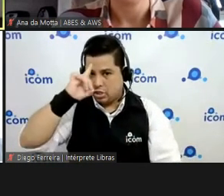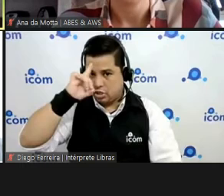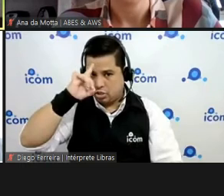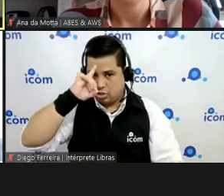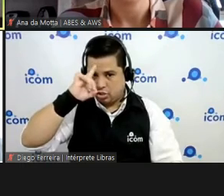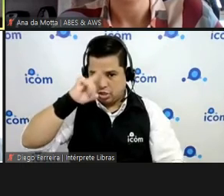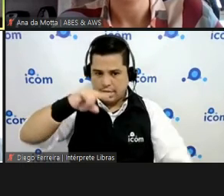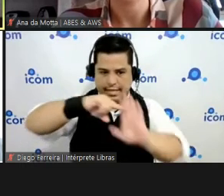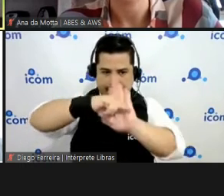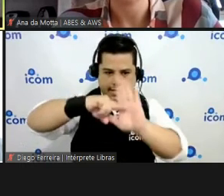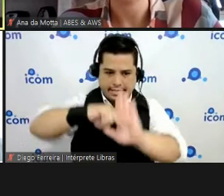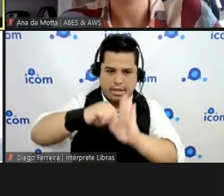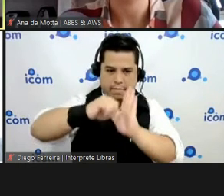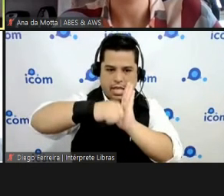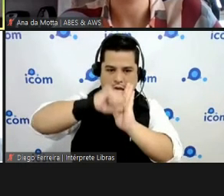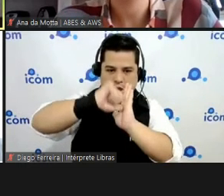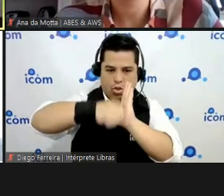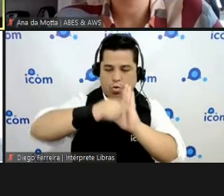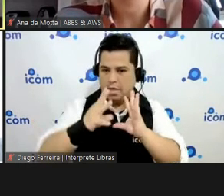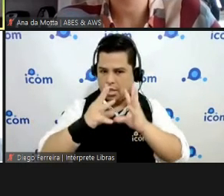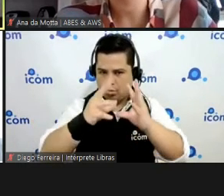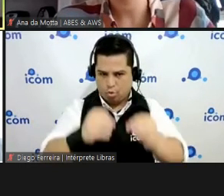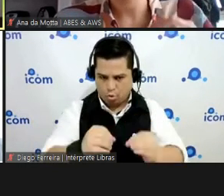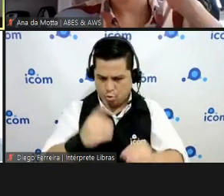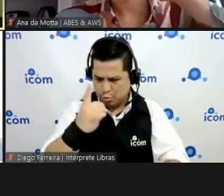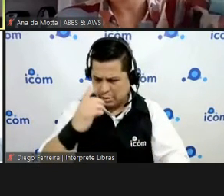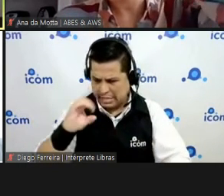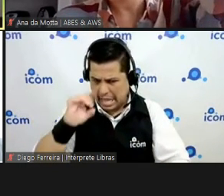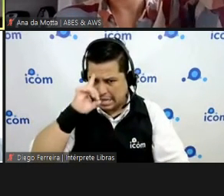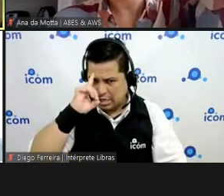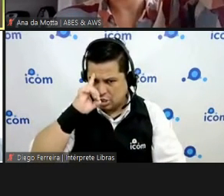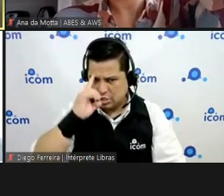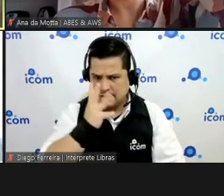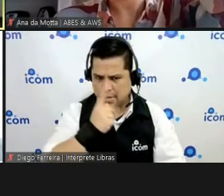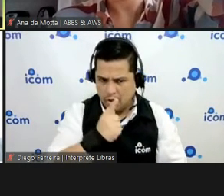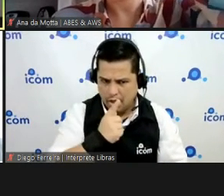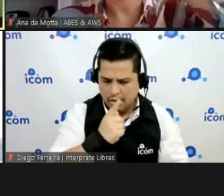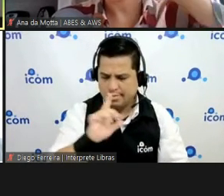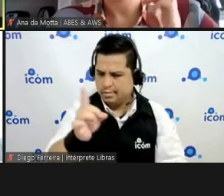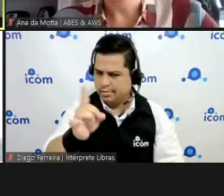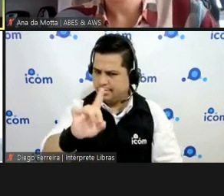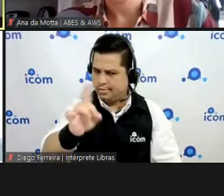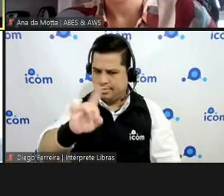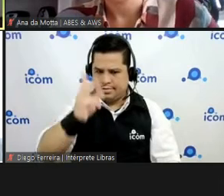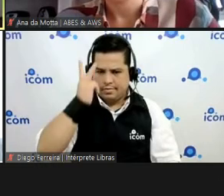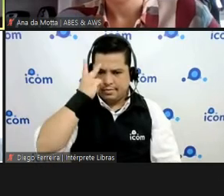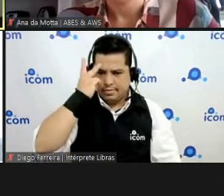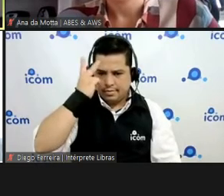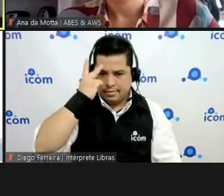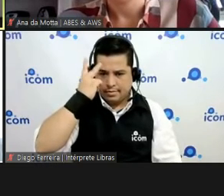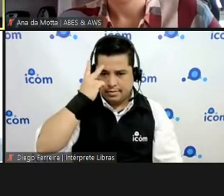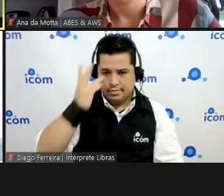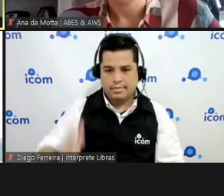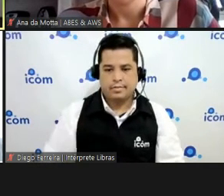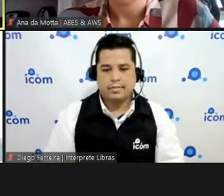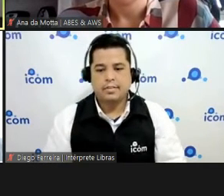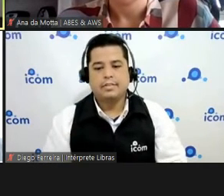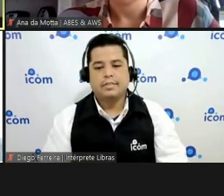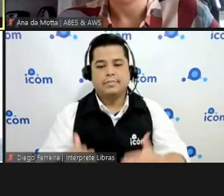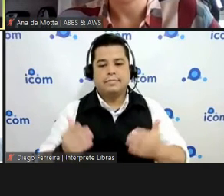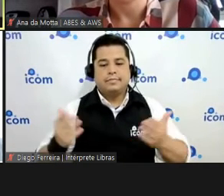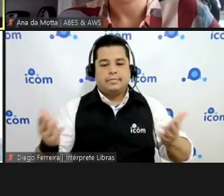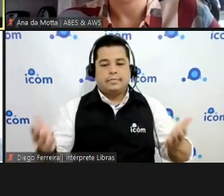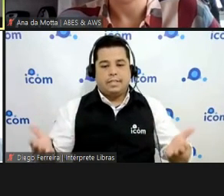momento também chorei e aí a gente feito o credenciamento ela pode começar a operar com qual instituição financeira